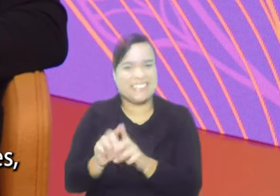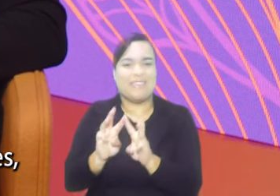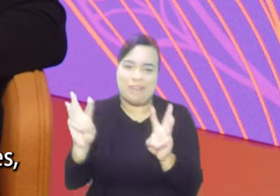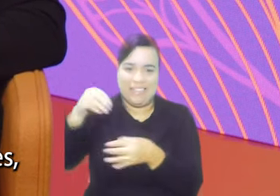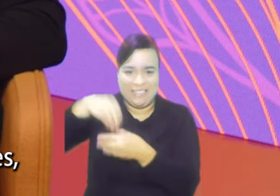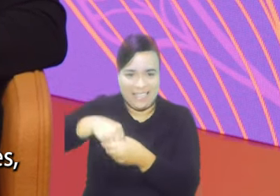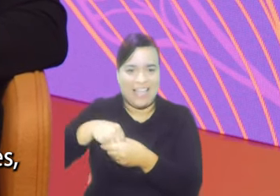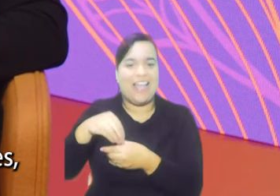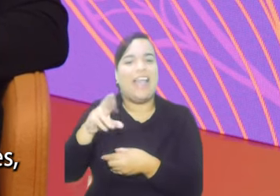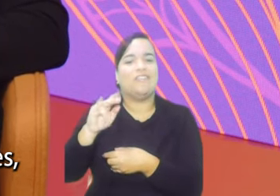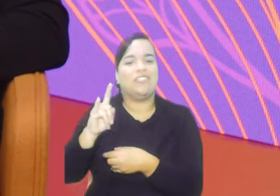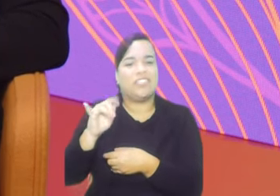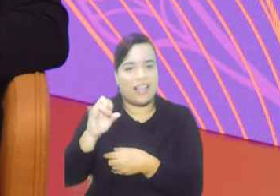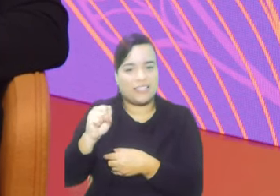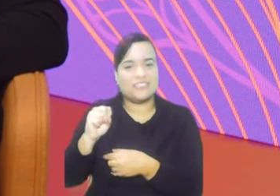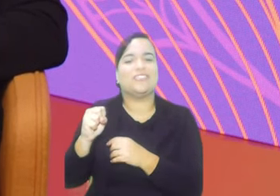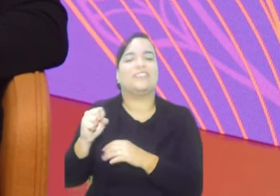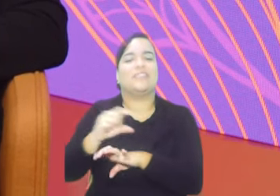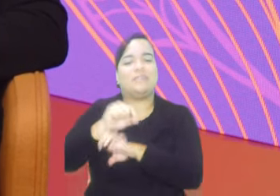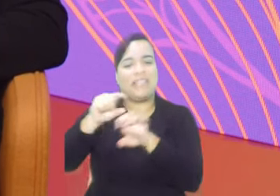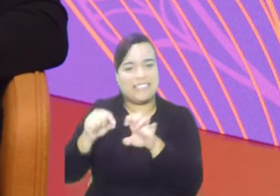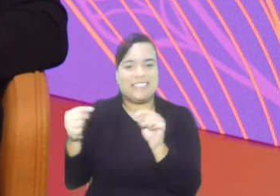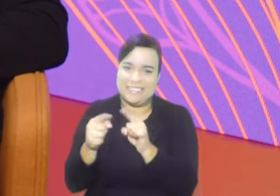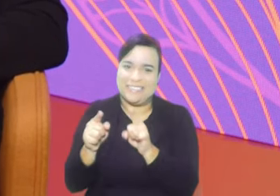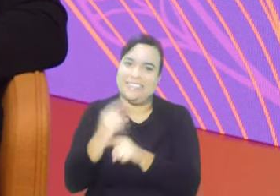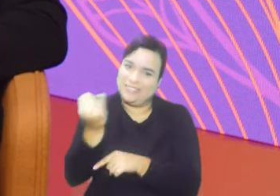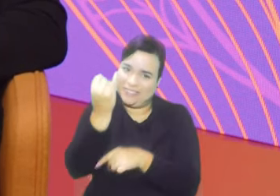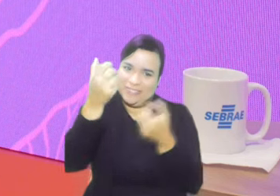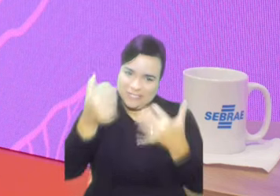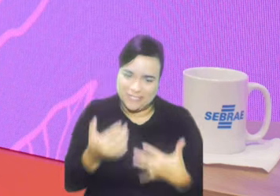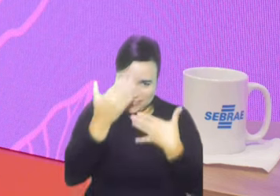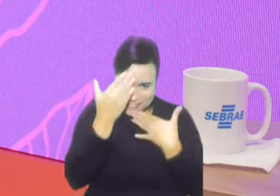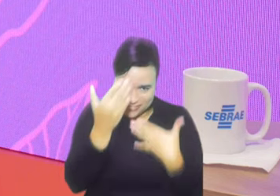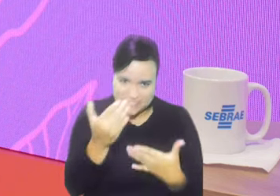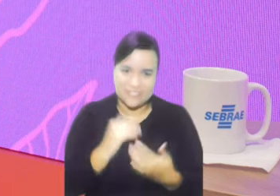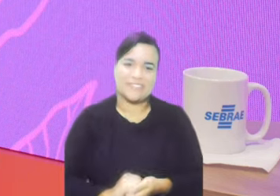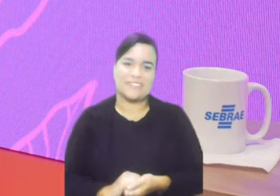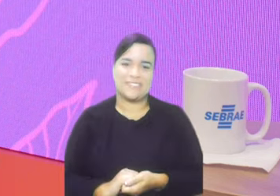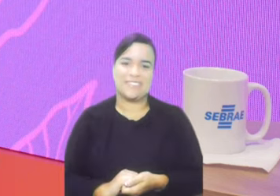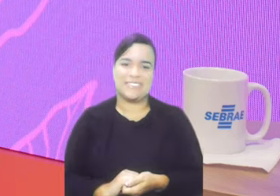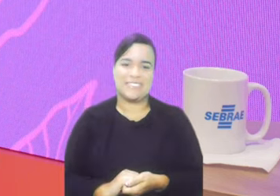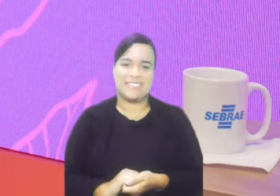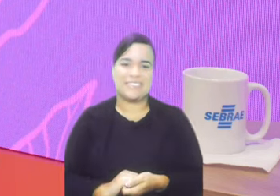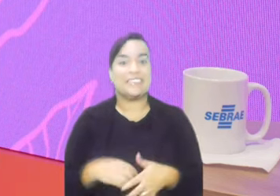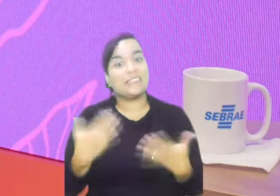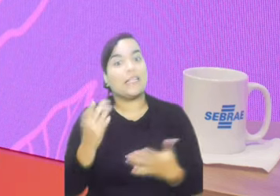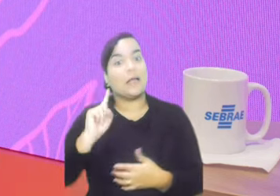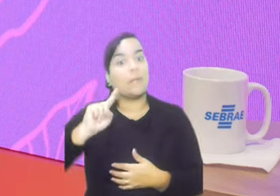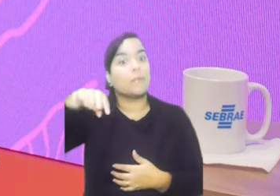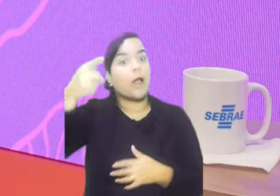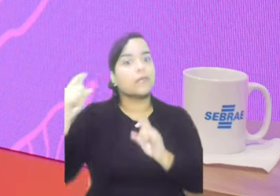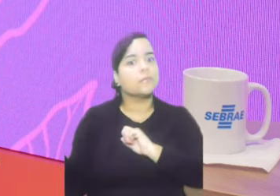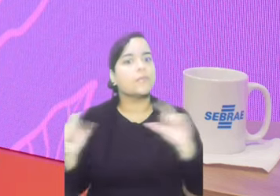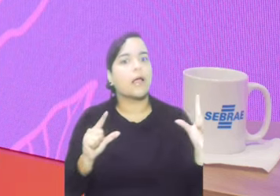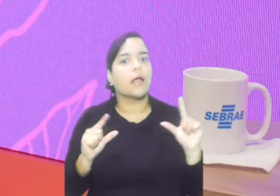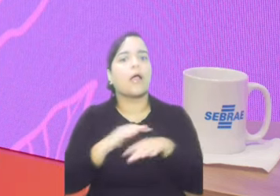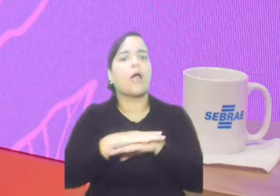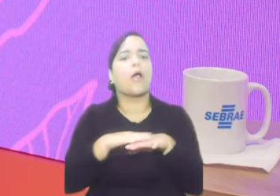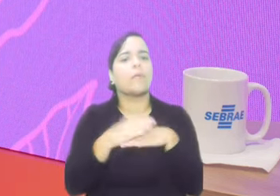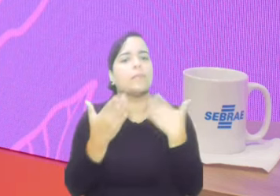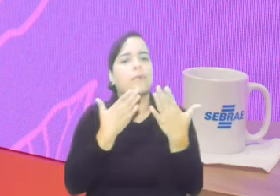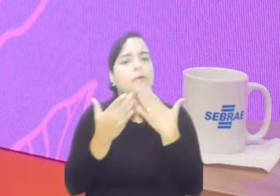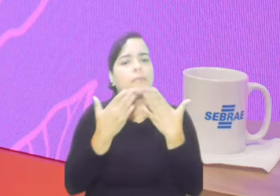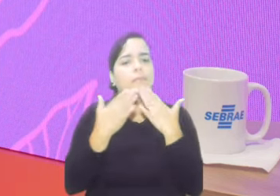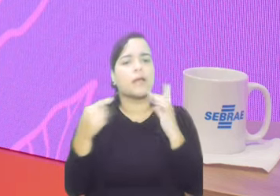Refugiados Empreendedores, é importante mencioná-lo. Muito obrigada. E no próximo bloco, conversaremos